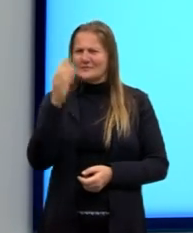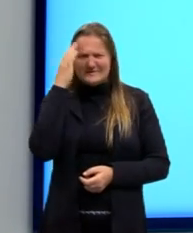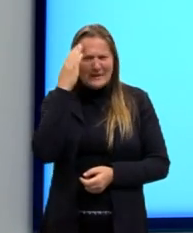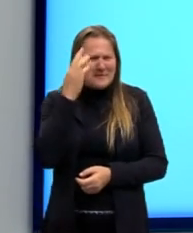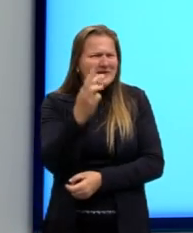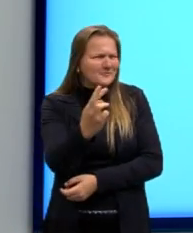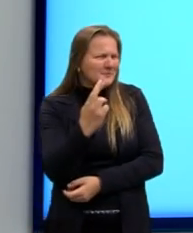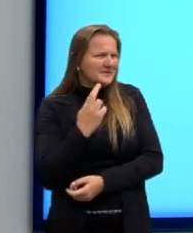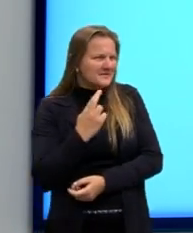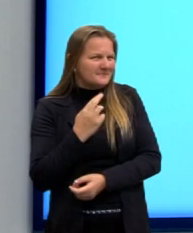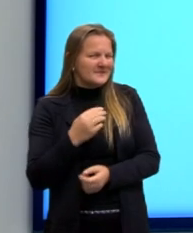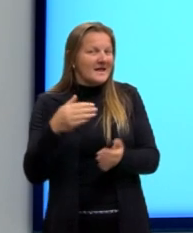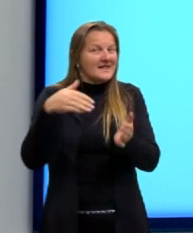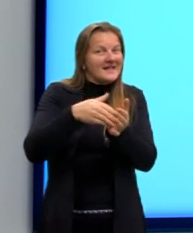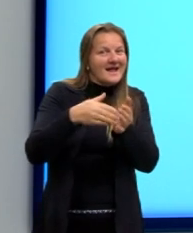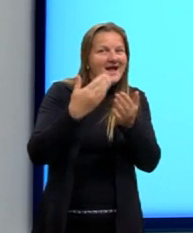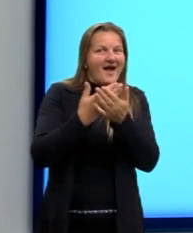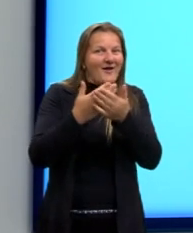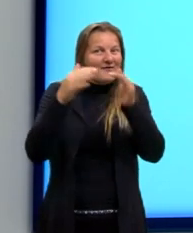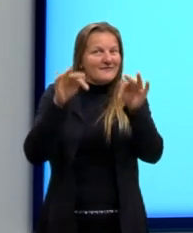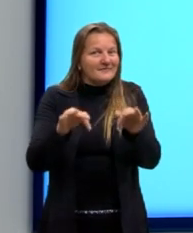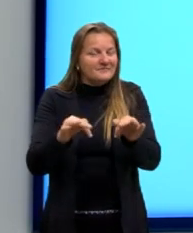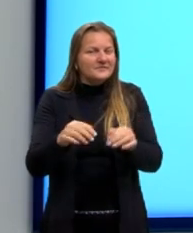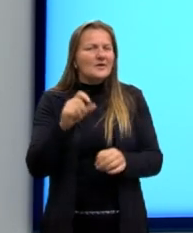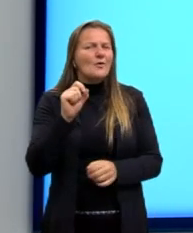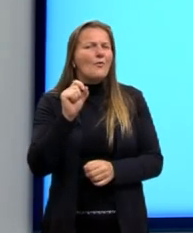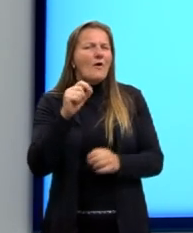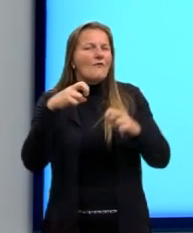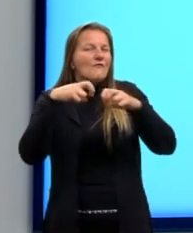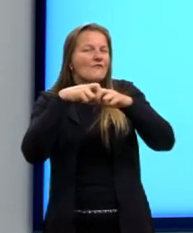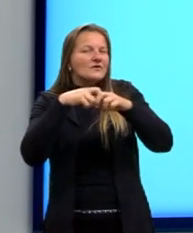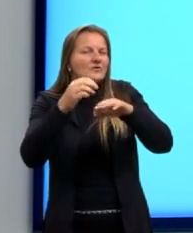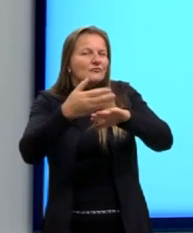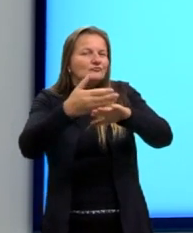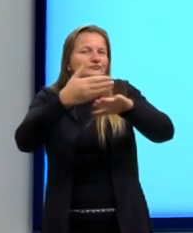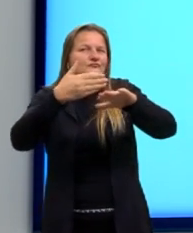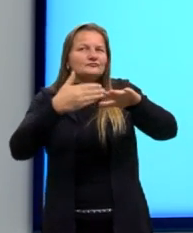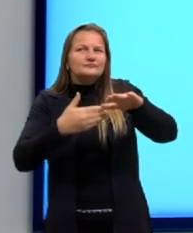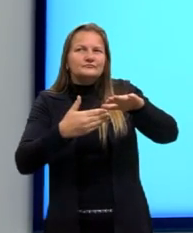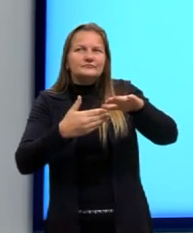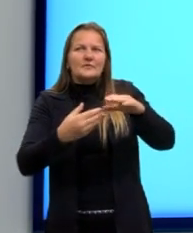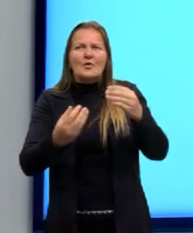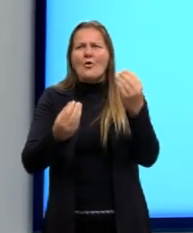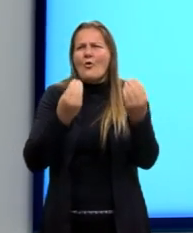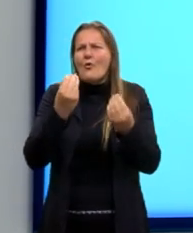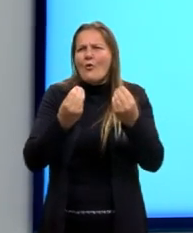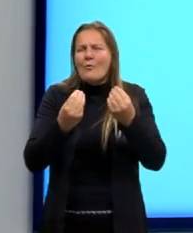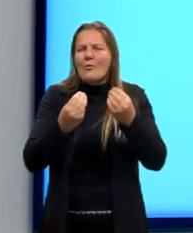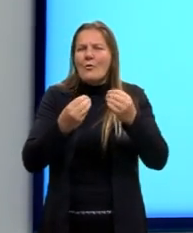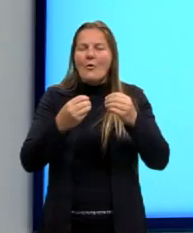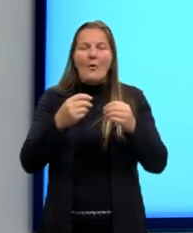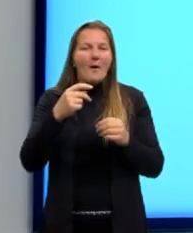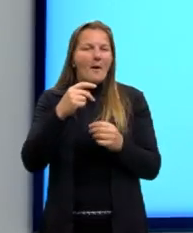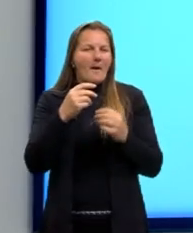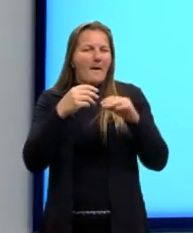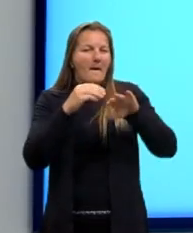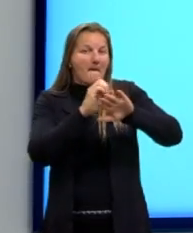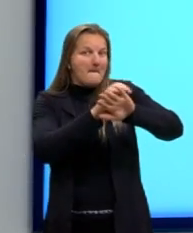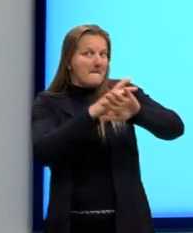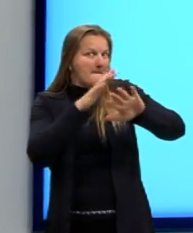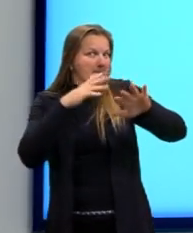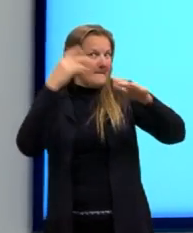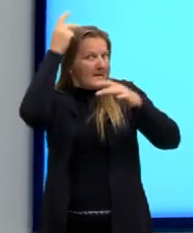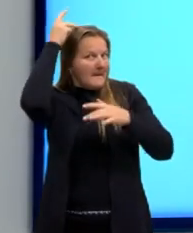no final dessa aula. Qual a física por trás do cabelo nevado, que virou moda agora há pouco tempo, né?